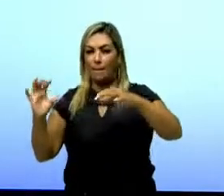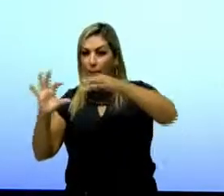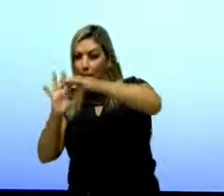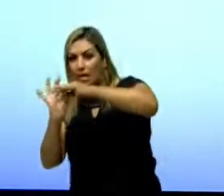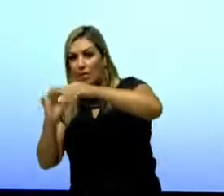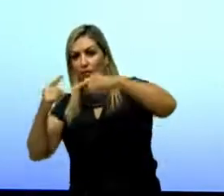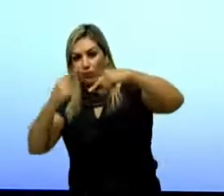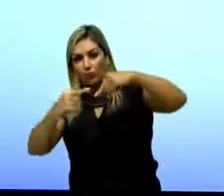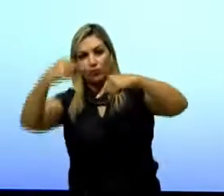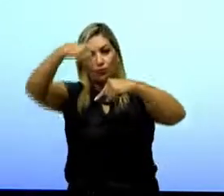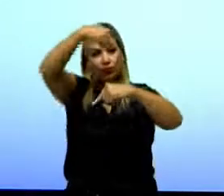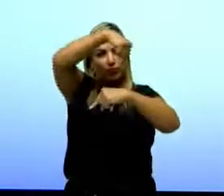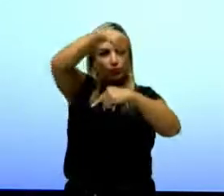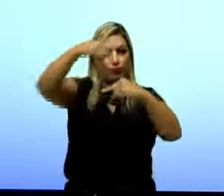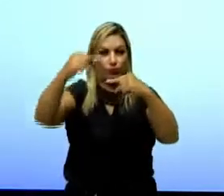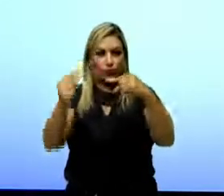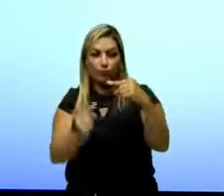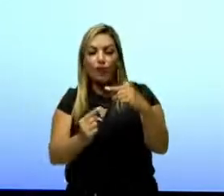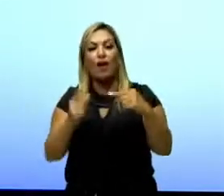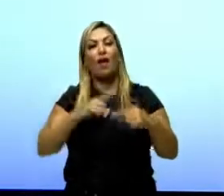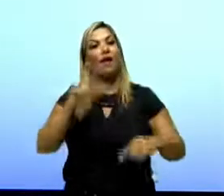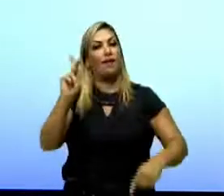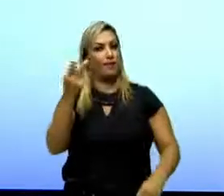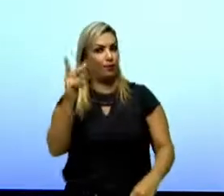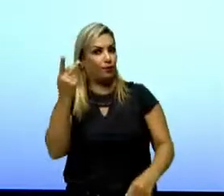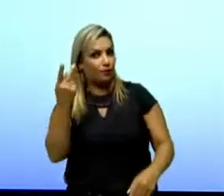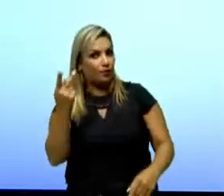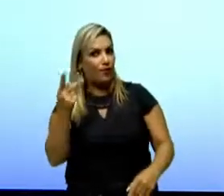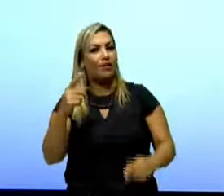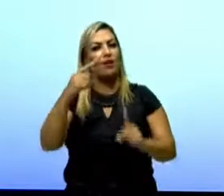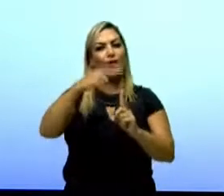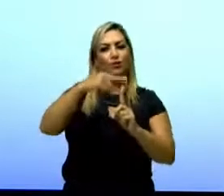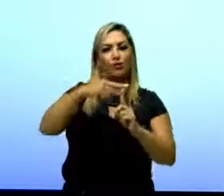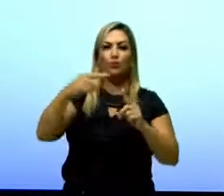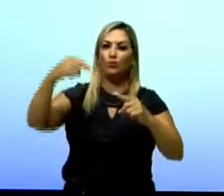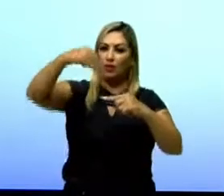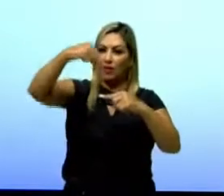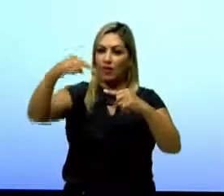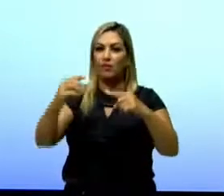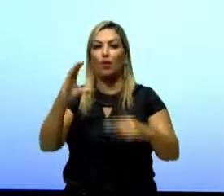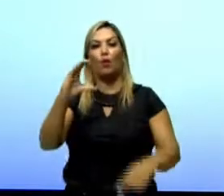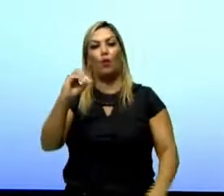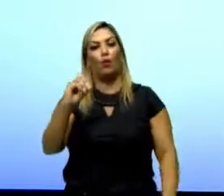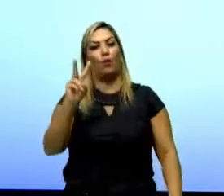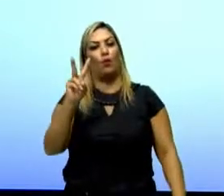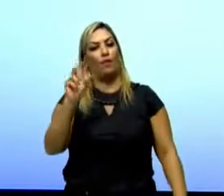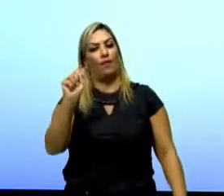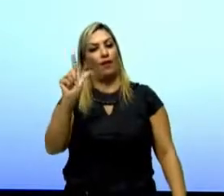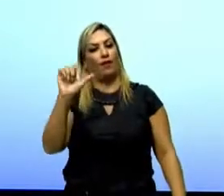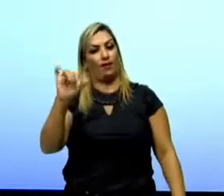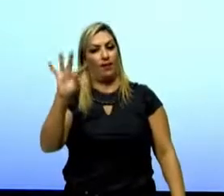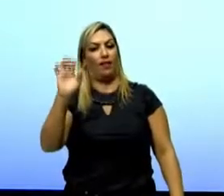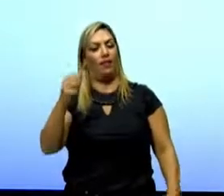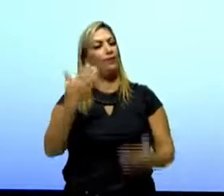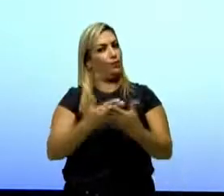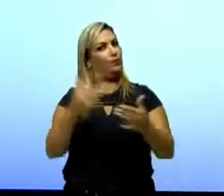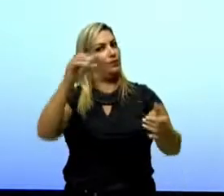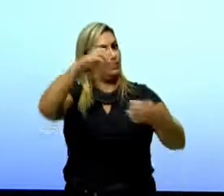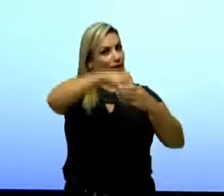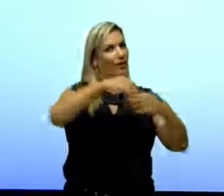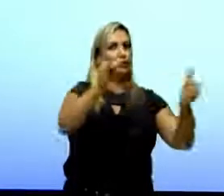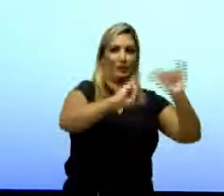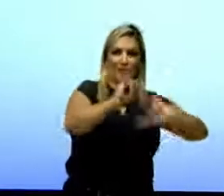ligação de hidrogênio ou ponte de hidrogênio e é um tipo de ligação covalente. Vocês estudam bastante isso lá na química.